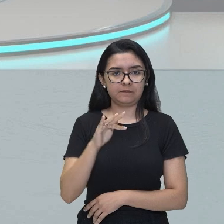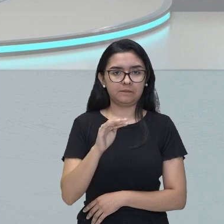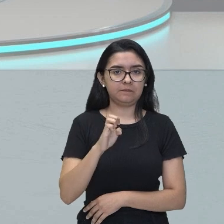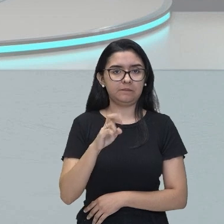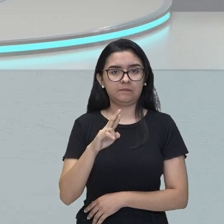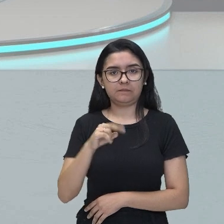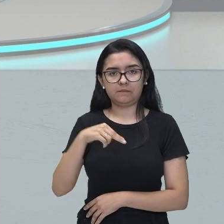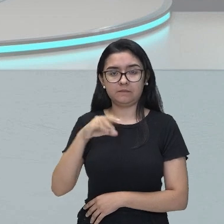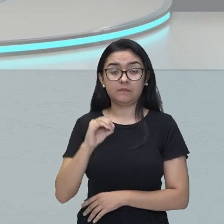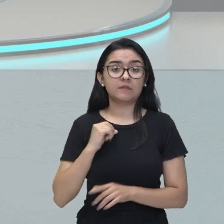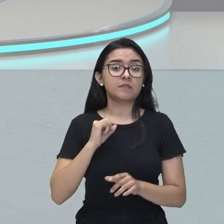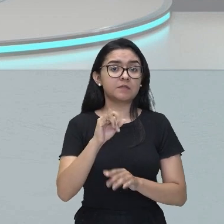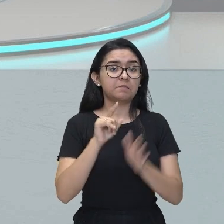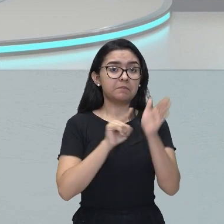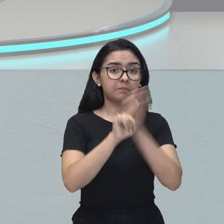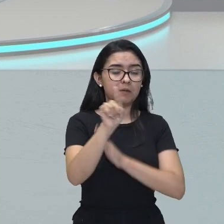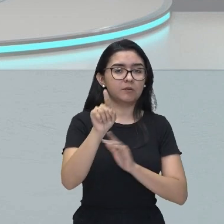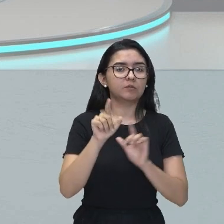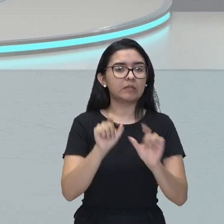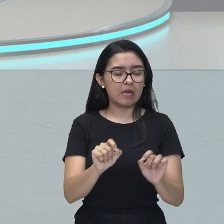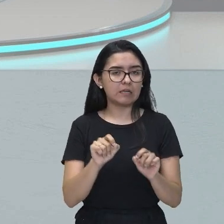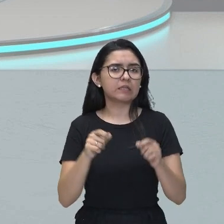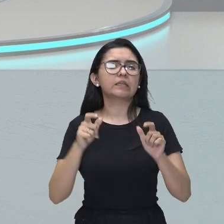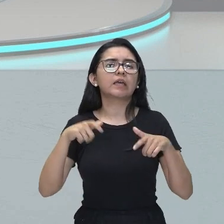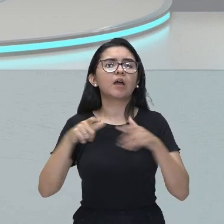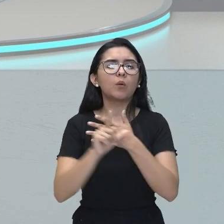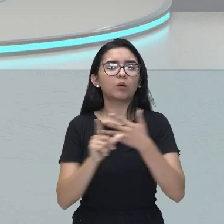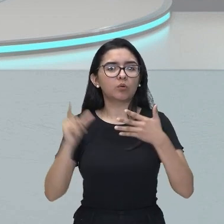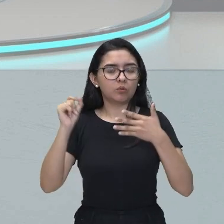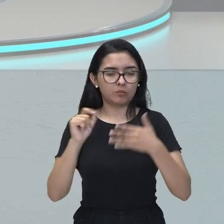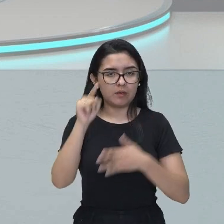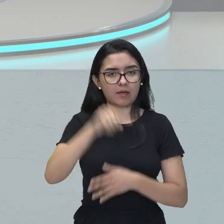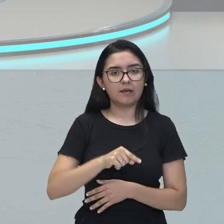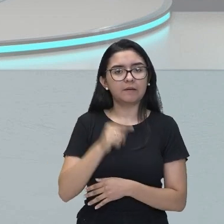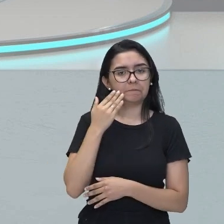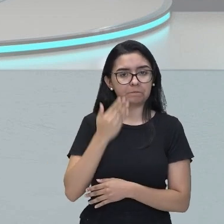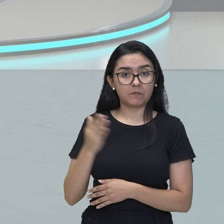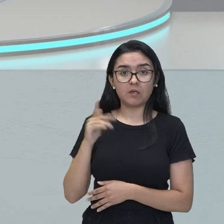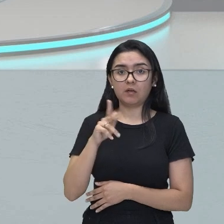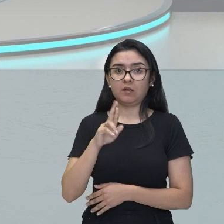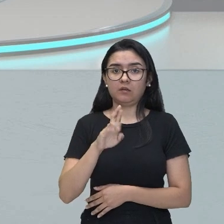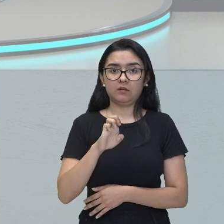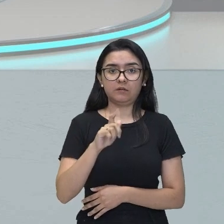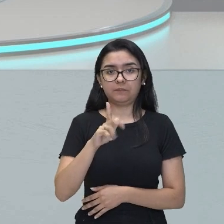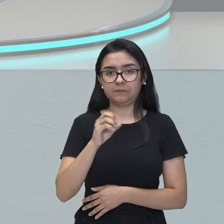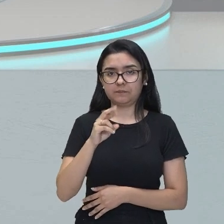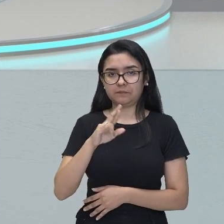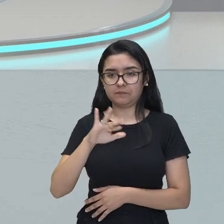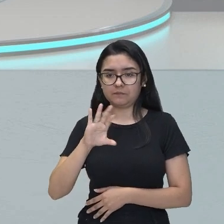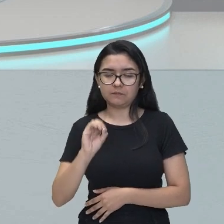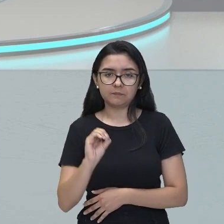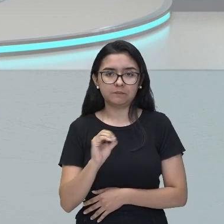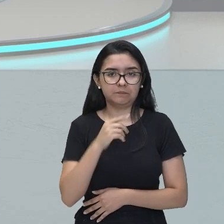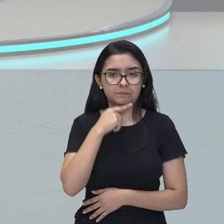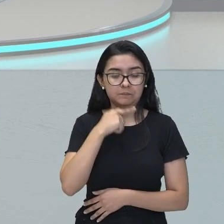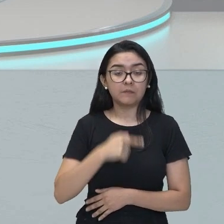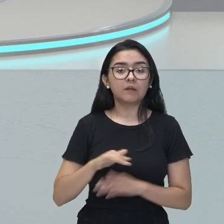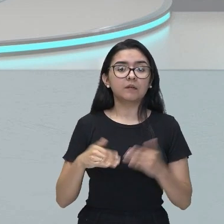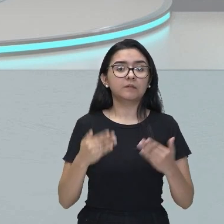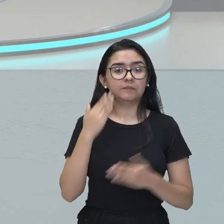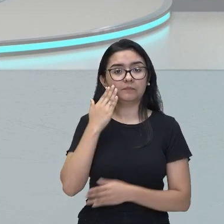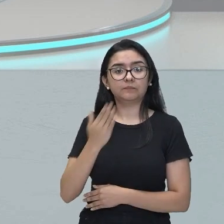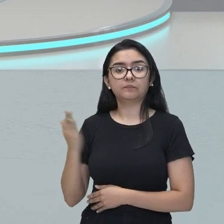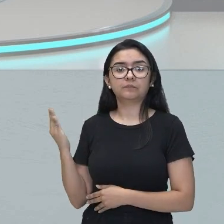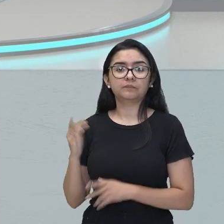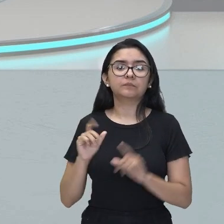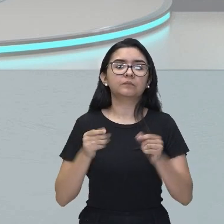é o poeta que tem a alcunha de boca do inferno? Gregório de Matos. Vamos mais? Gregório de Matos